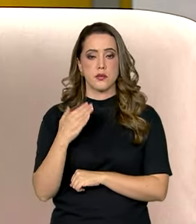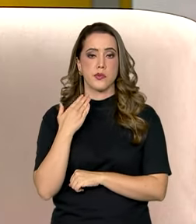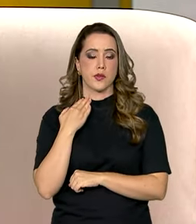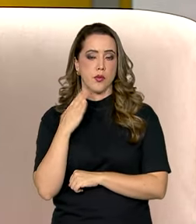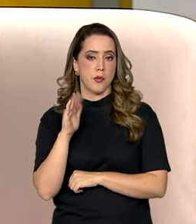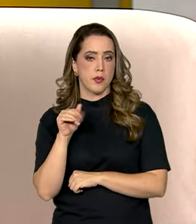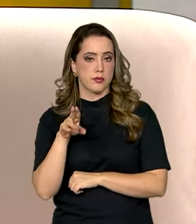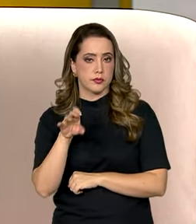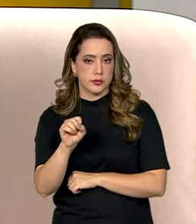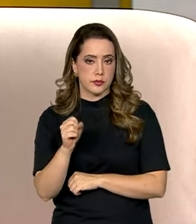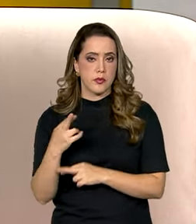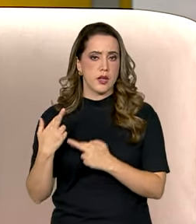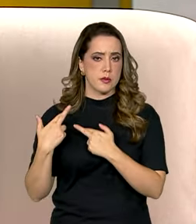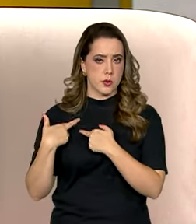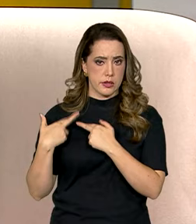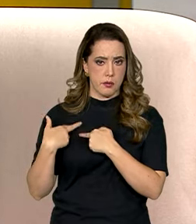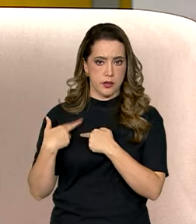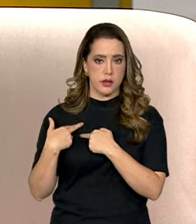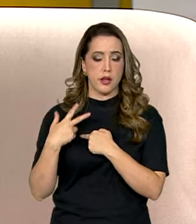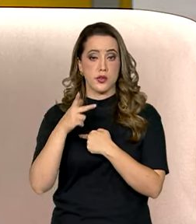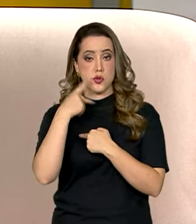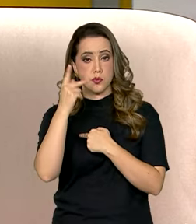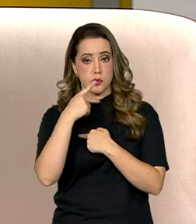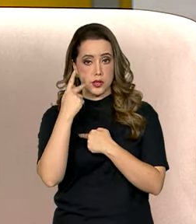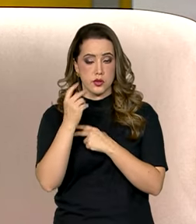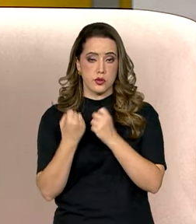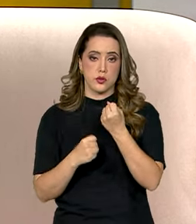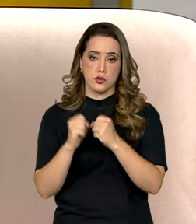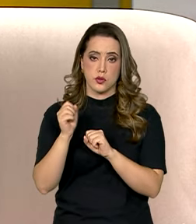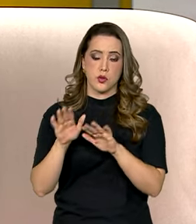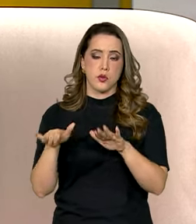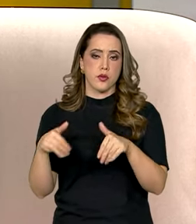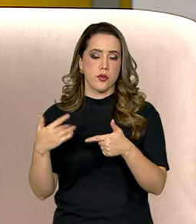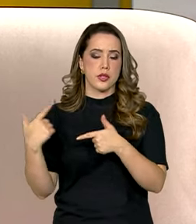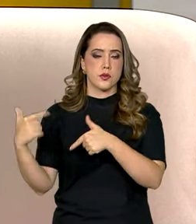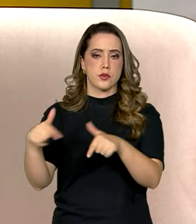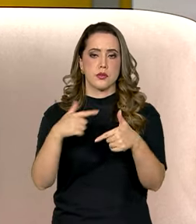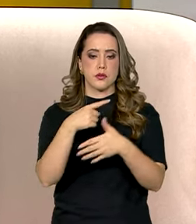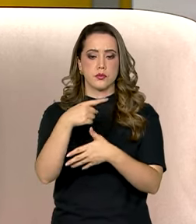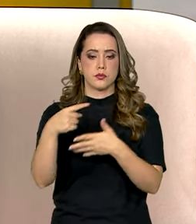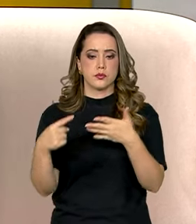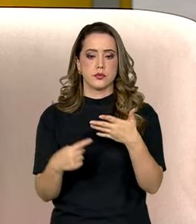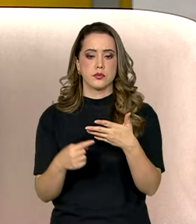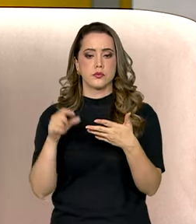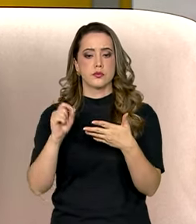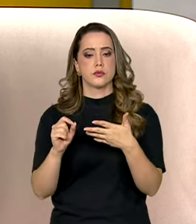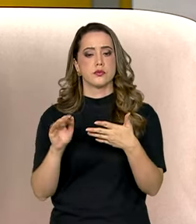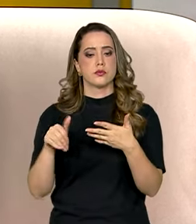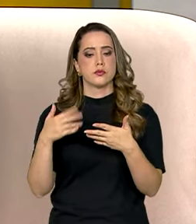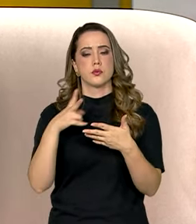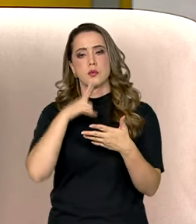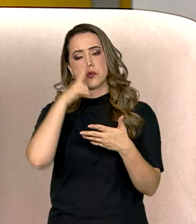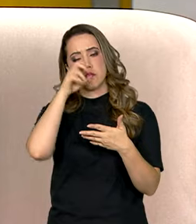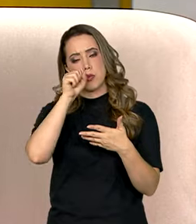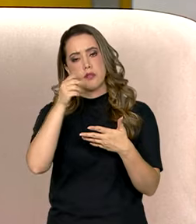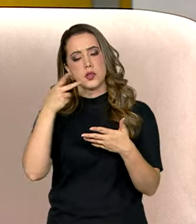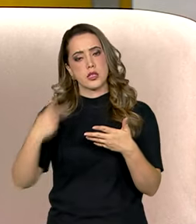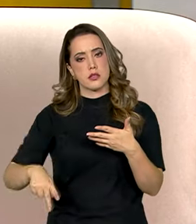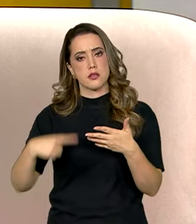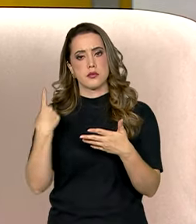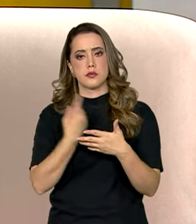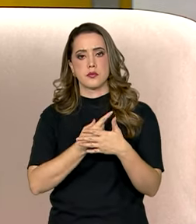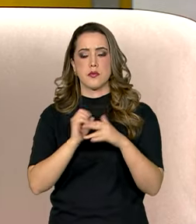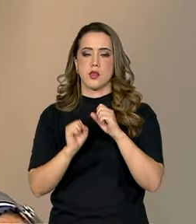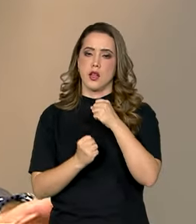política de industrialização. Que ações estão sendo adotadas para isso, para fortalecer aqui a nossa